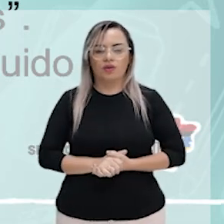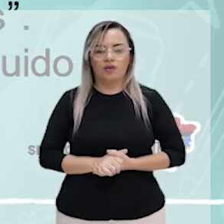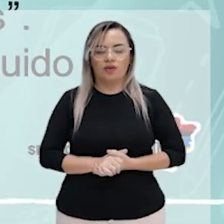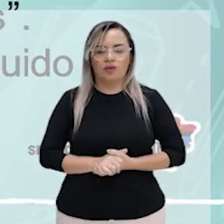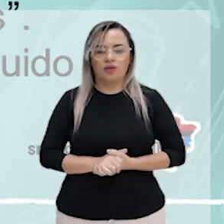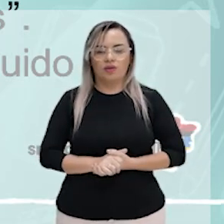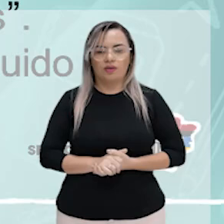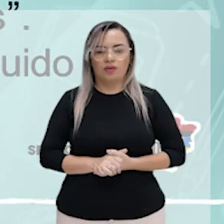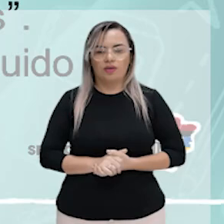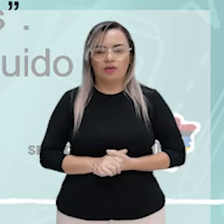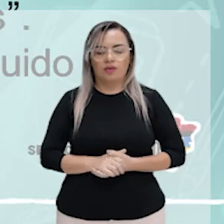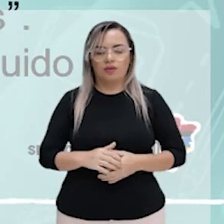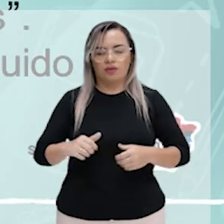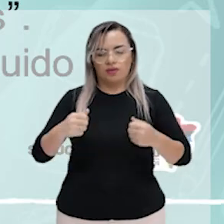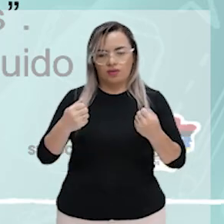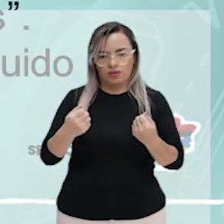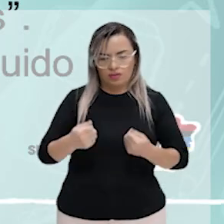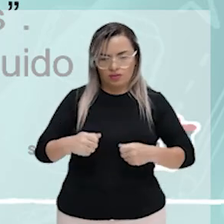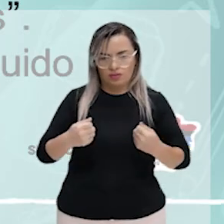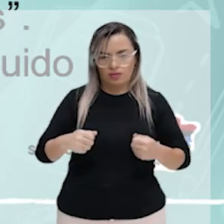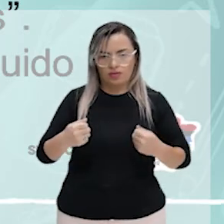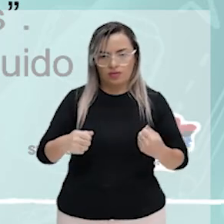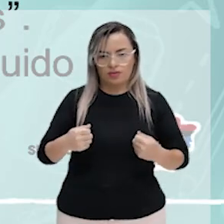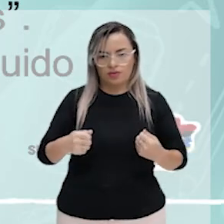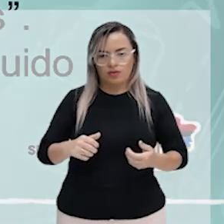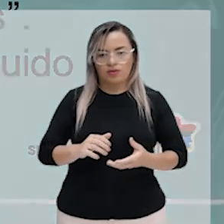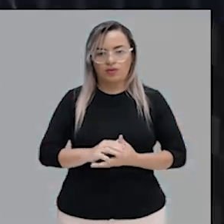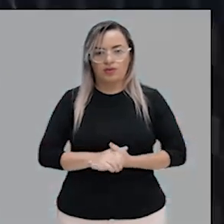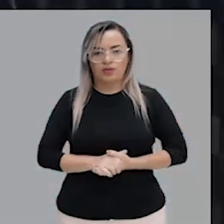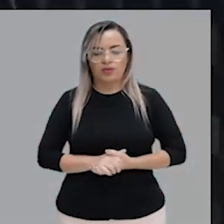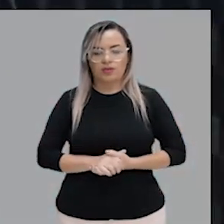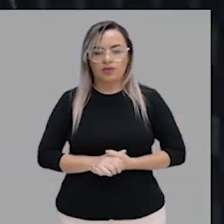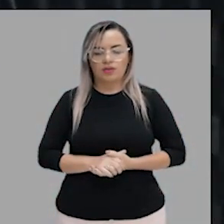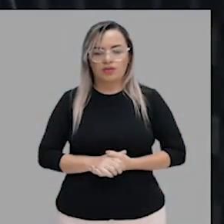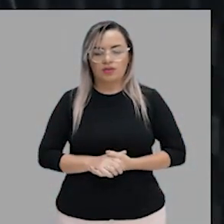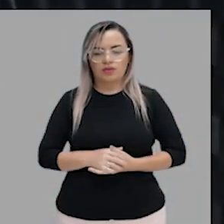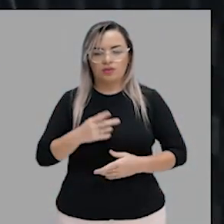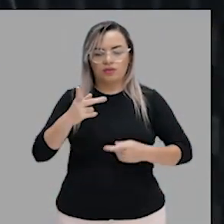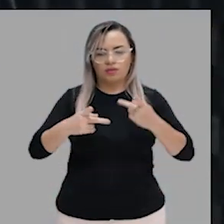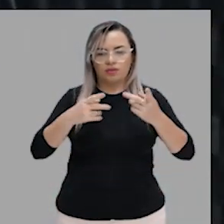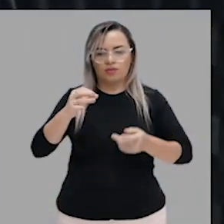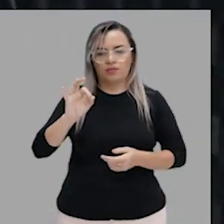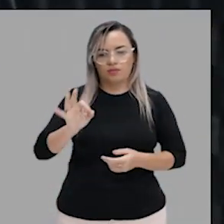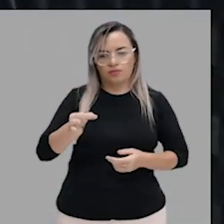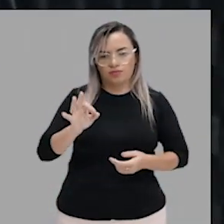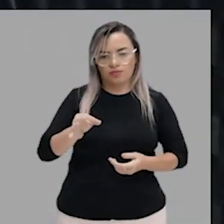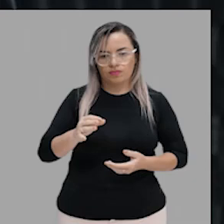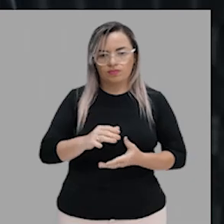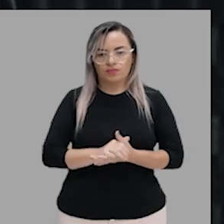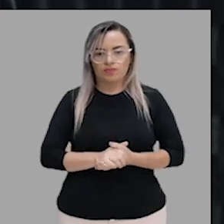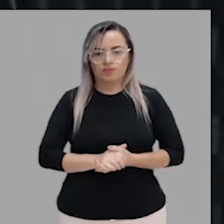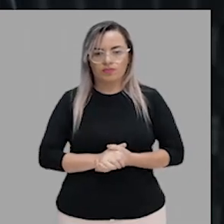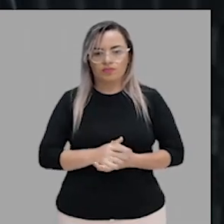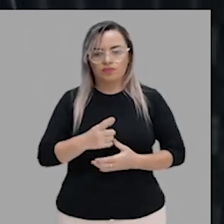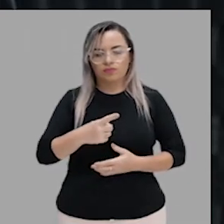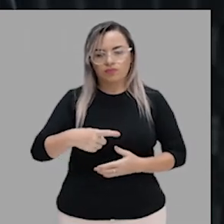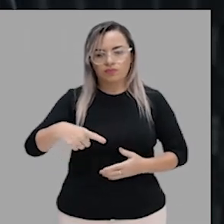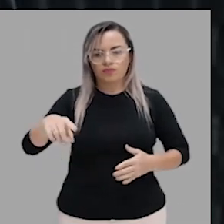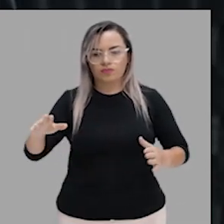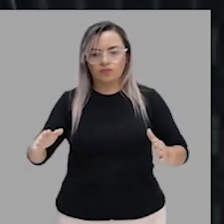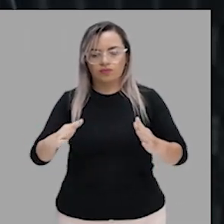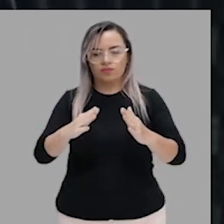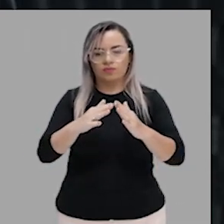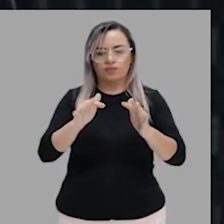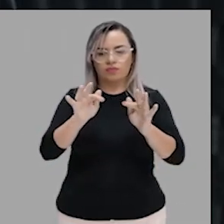a algum lugar. Mas na coloquialidade se fala assim. Foi para a casa dos parentes, de